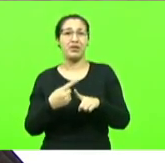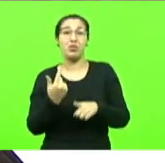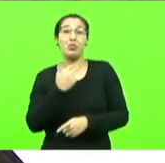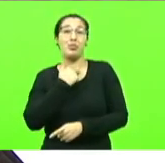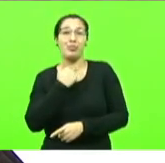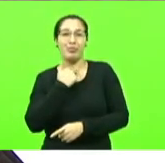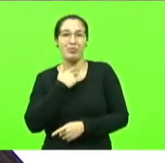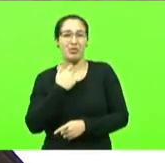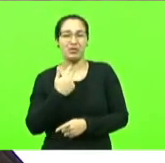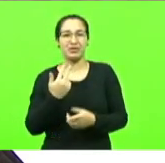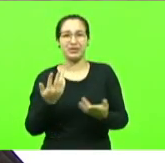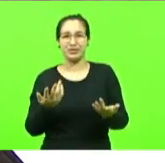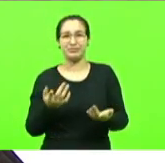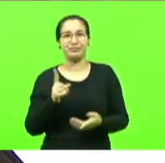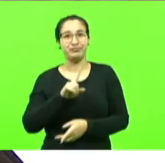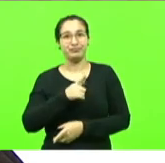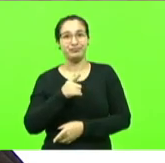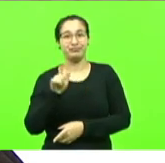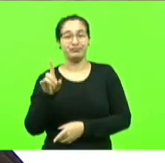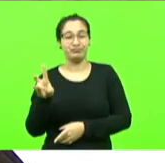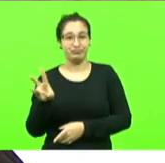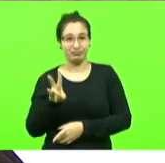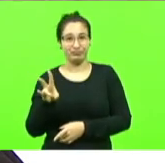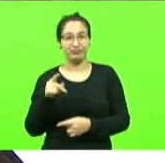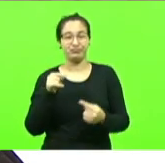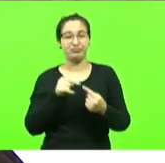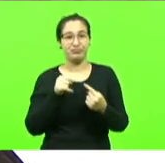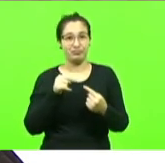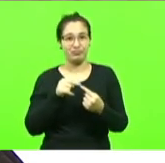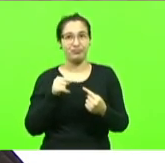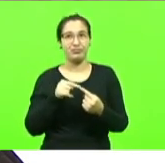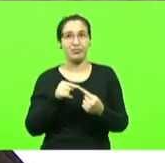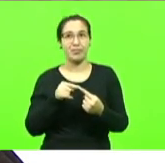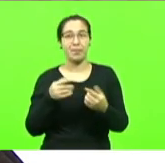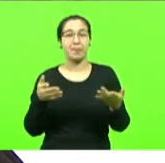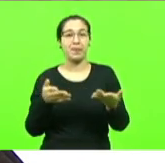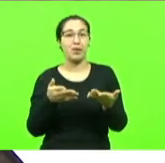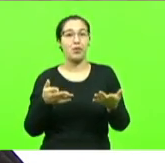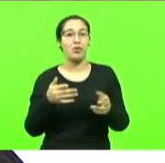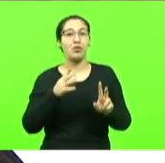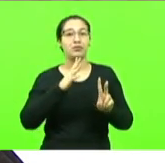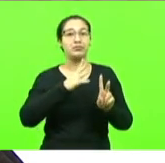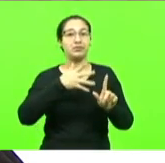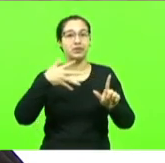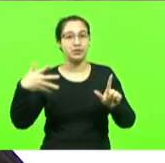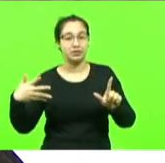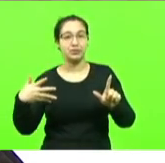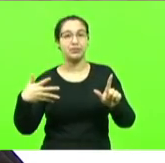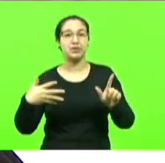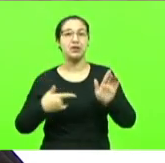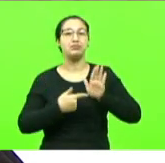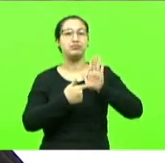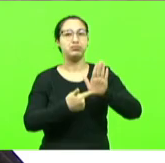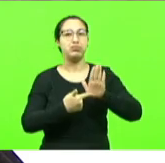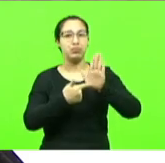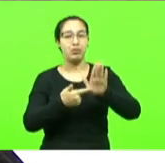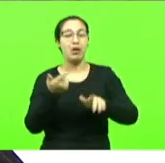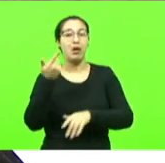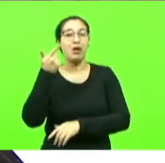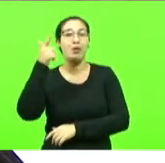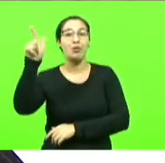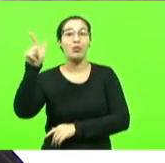viadagem e outra viadagem que estão agora o LGBT vão promover uma outra viadagem